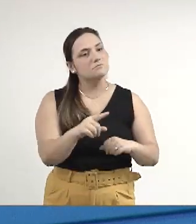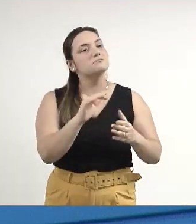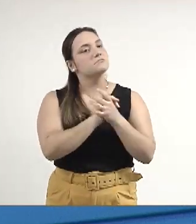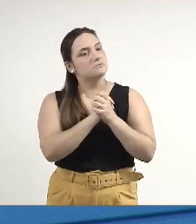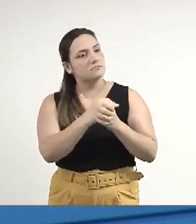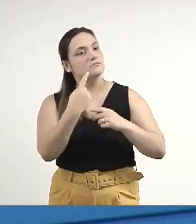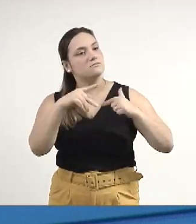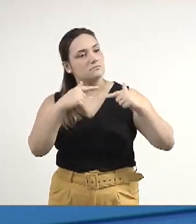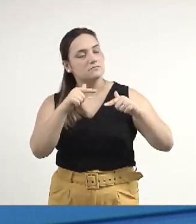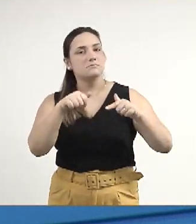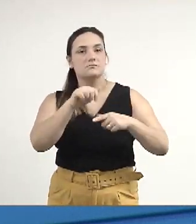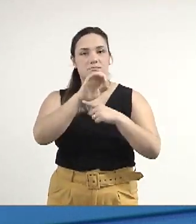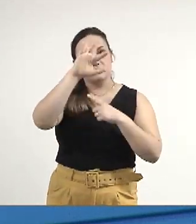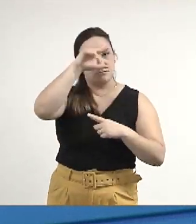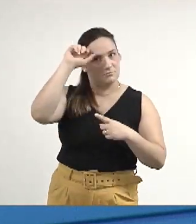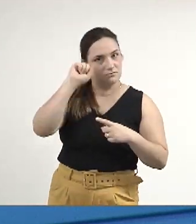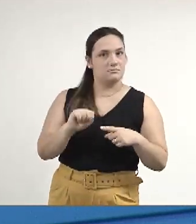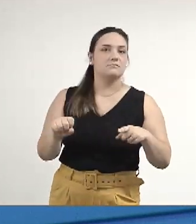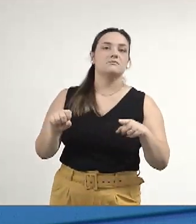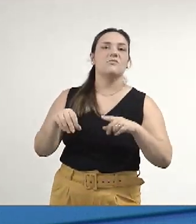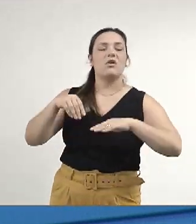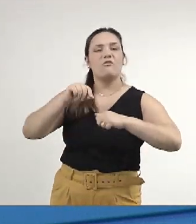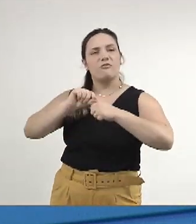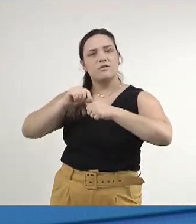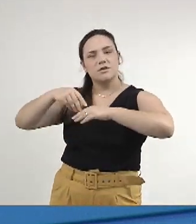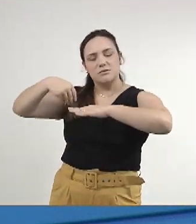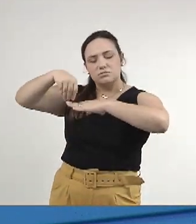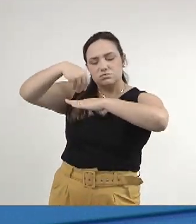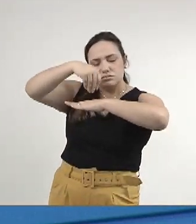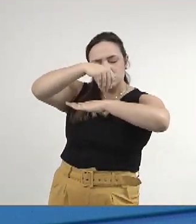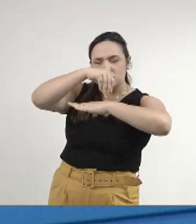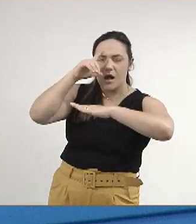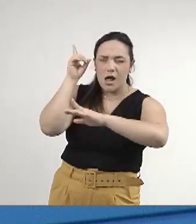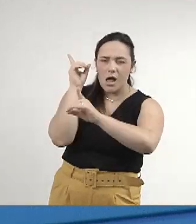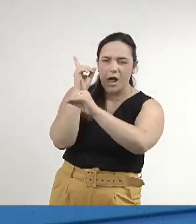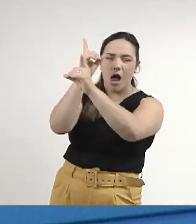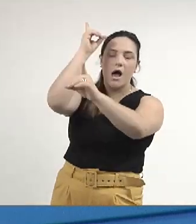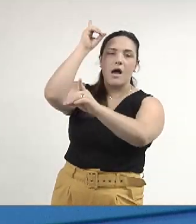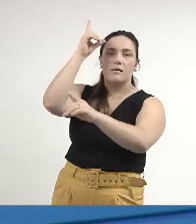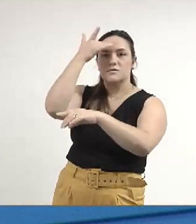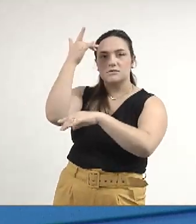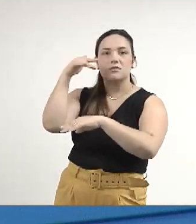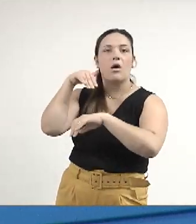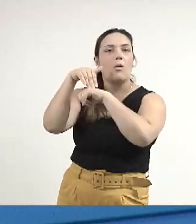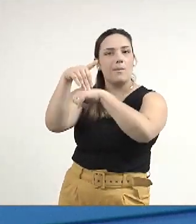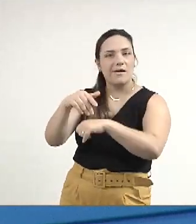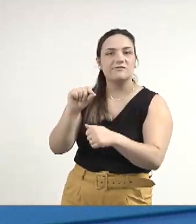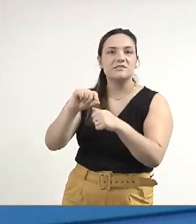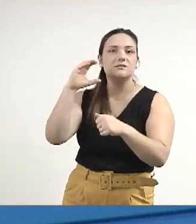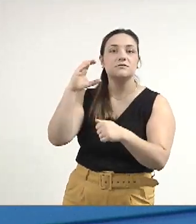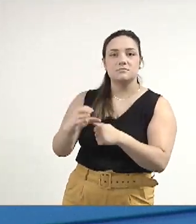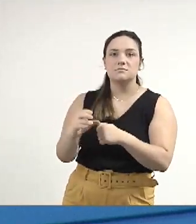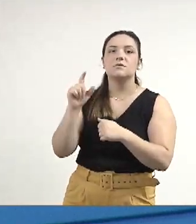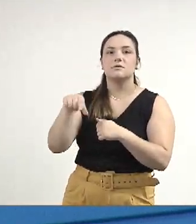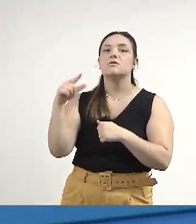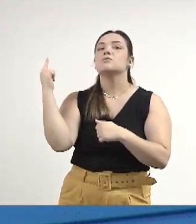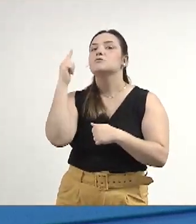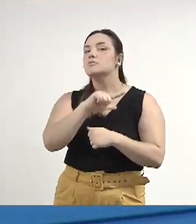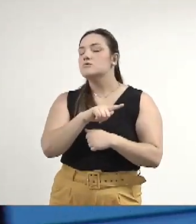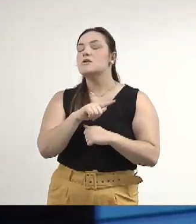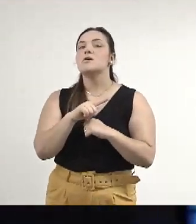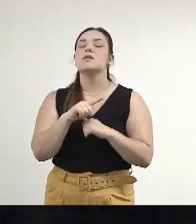principalmente, nos trabalhos periciais, na elucidação dos crimes, em poder realmente atender a demanda